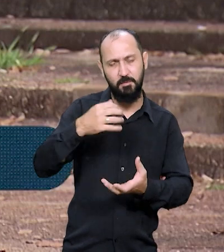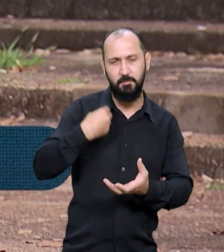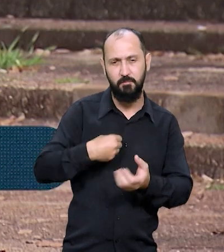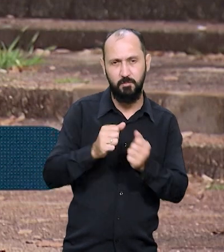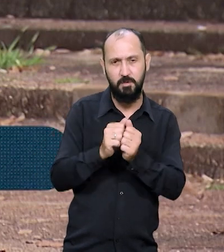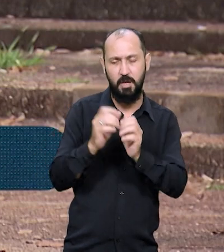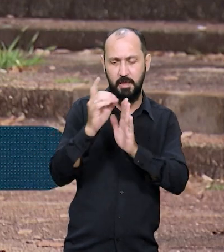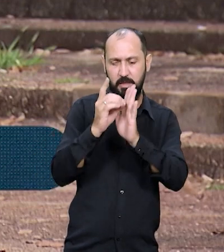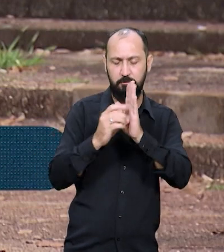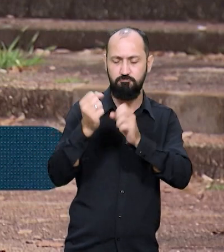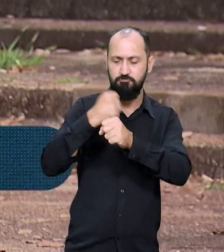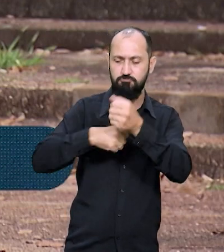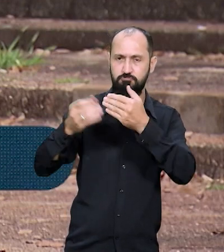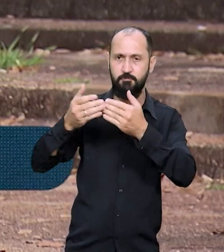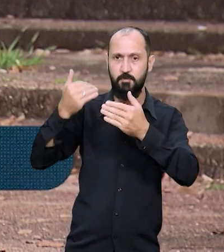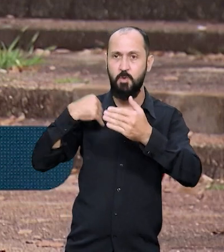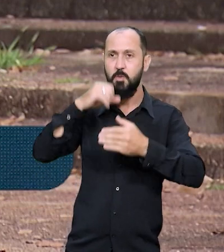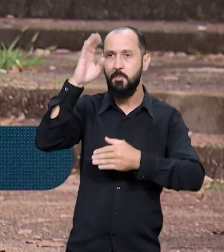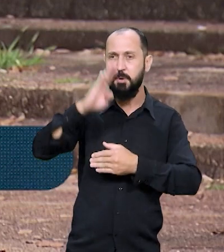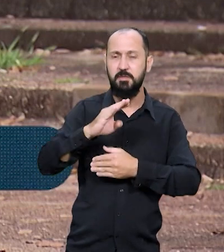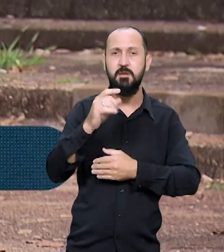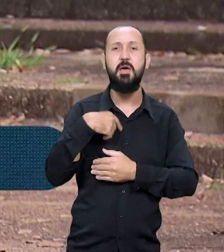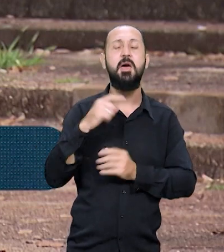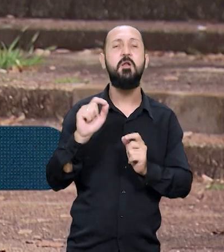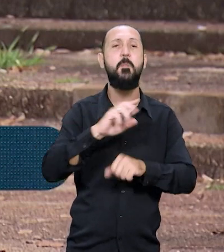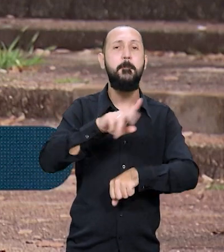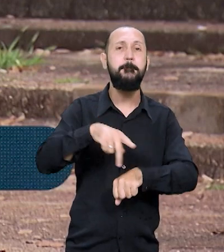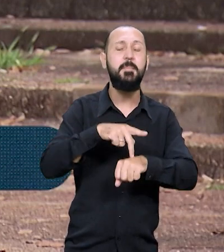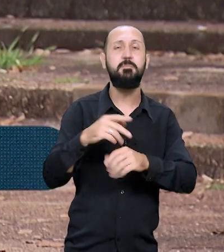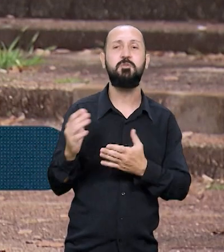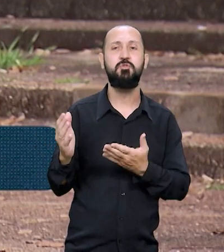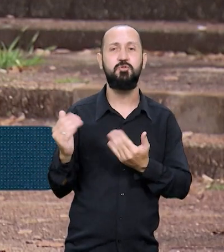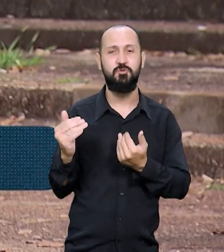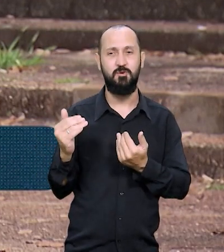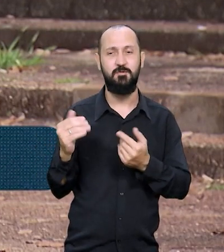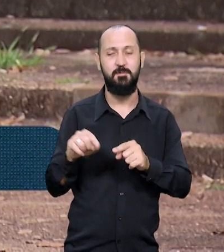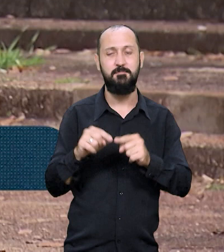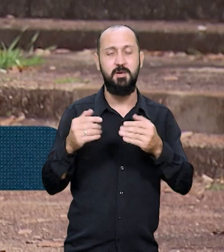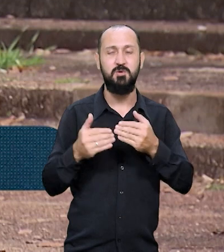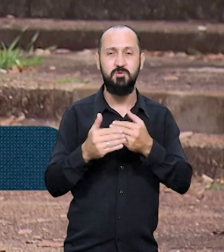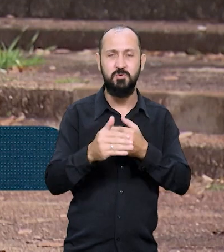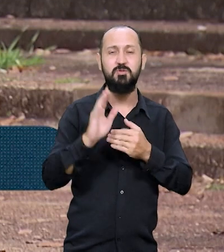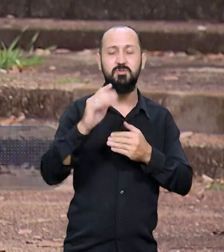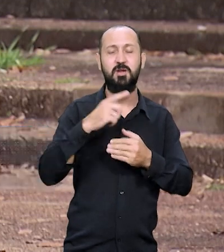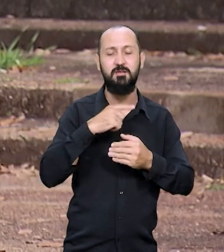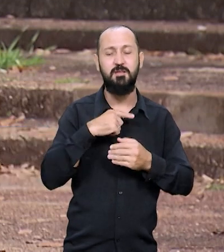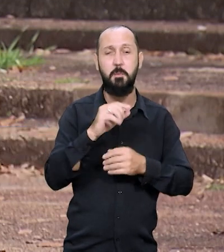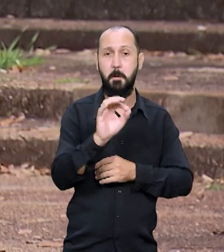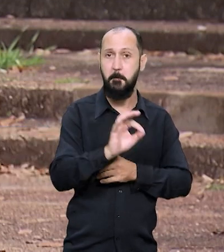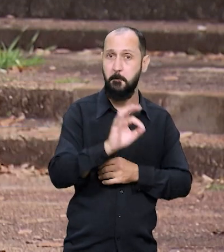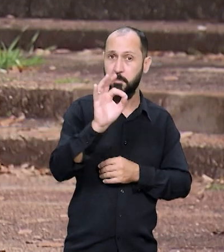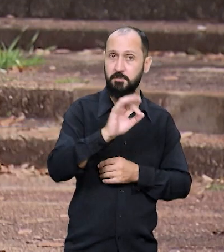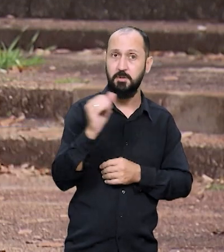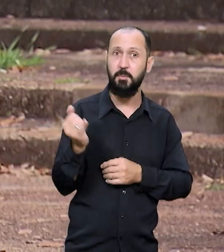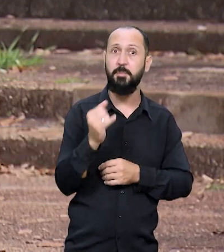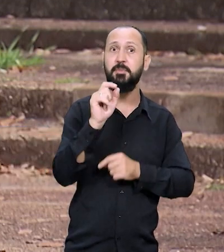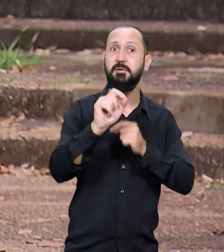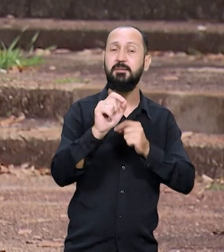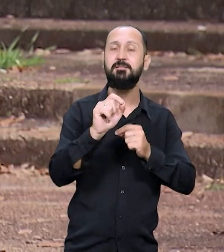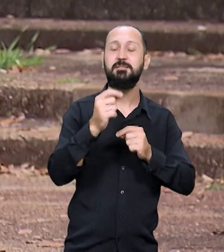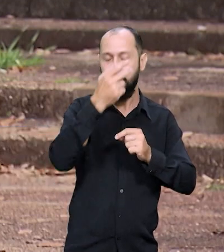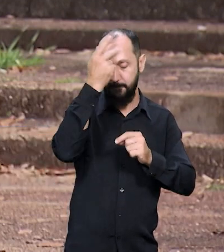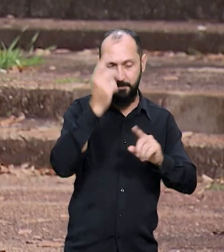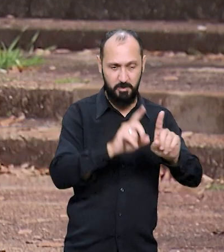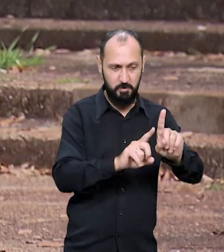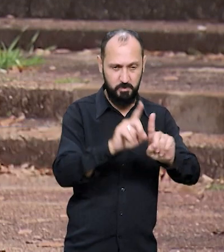décadas atrás, o Brasil era um país mais jovem, mas hoje em dia já existe um percentual significativo de